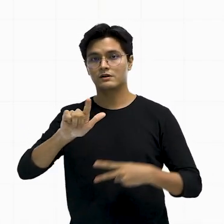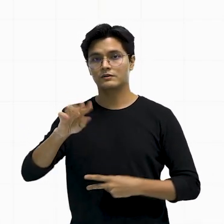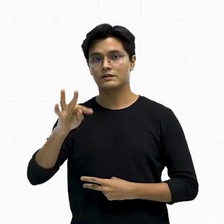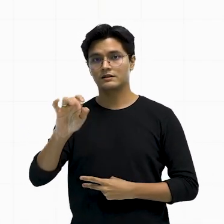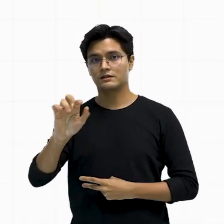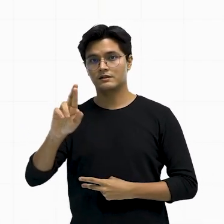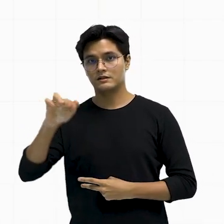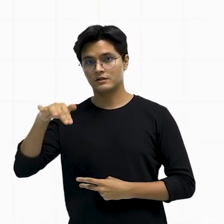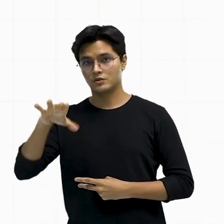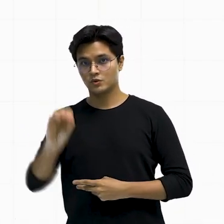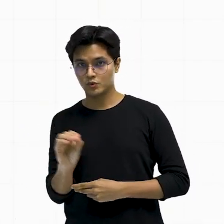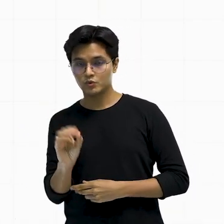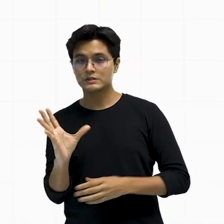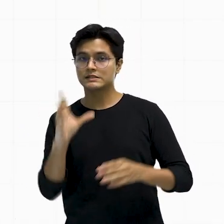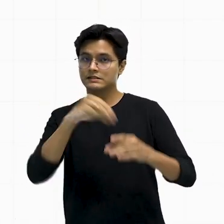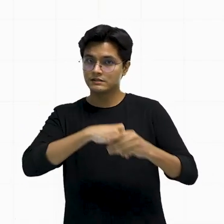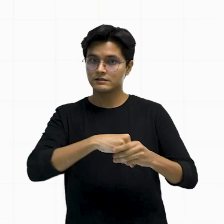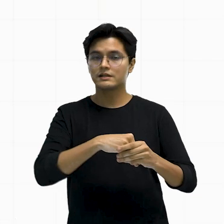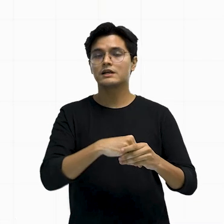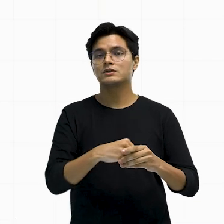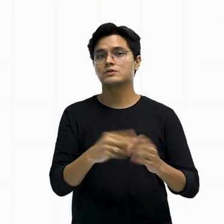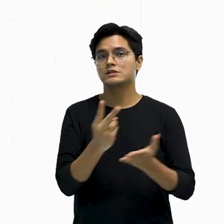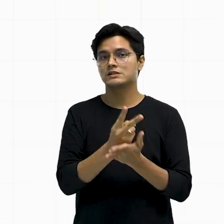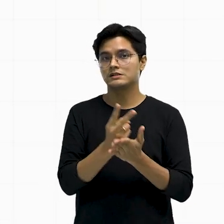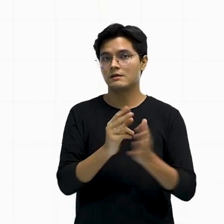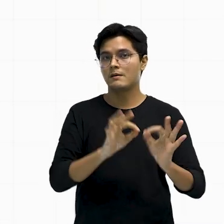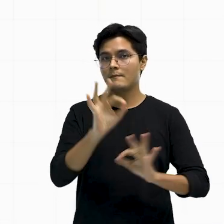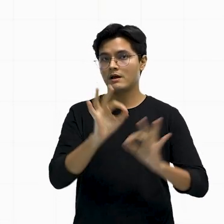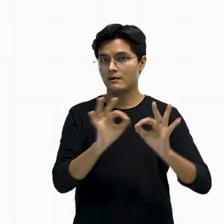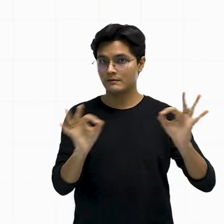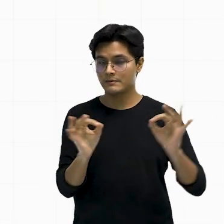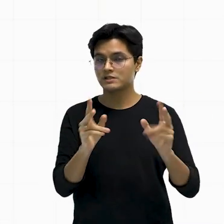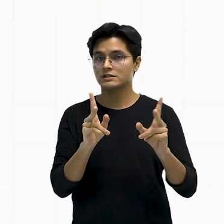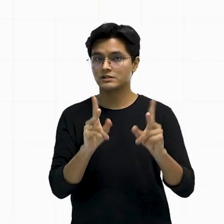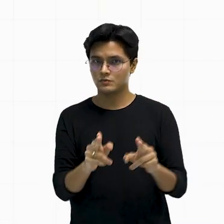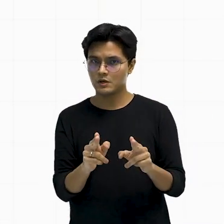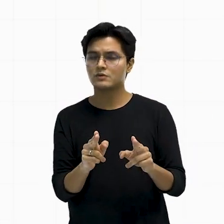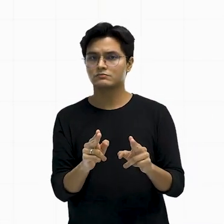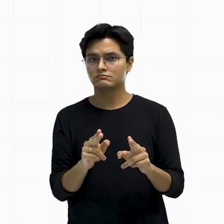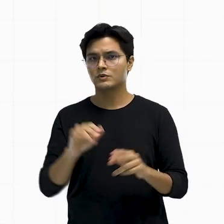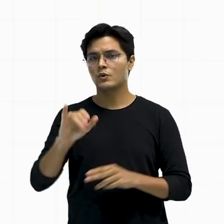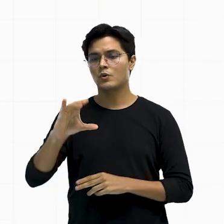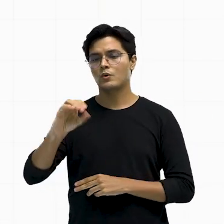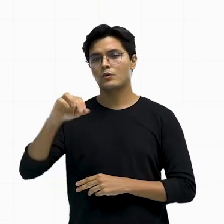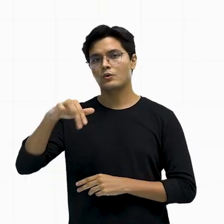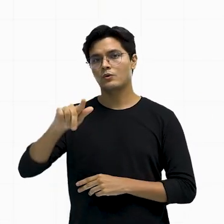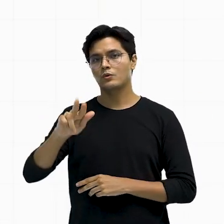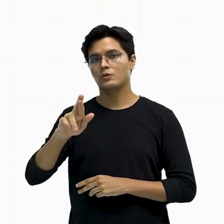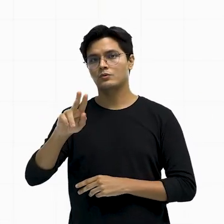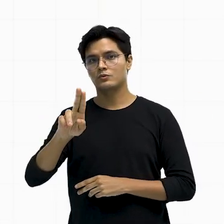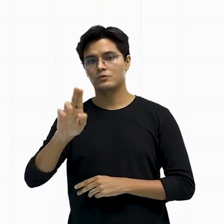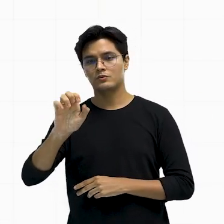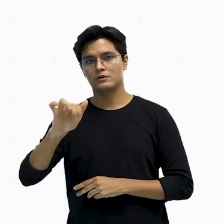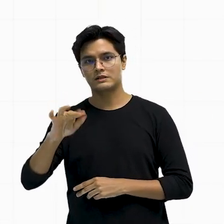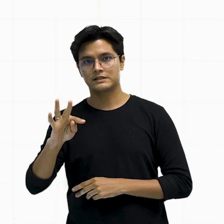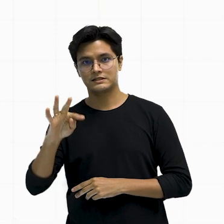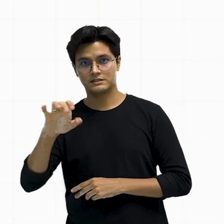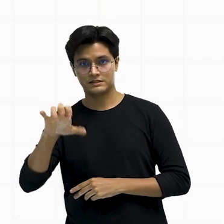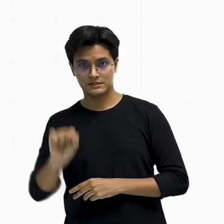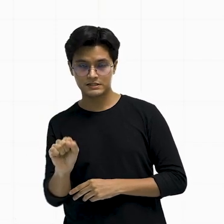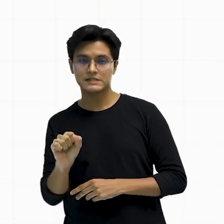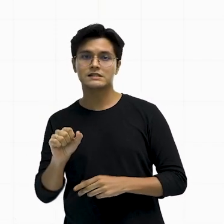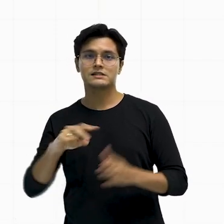internos são congruentes. Professor, o que é congruente? Congruente é a mesma coisa que igual na matemática, tá?